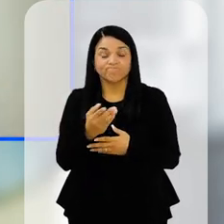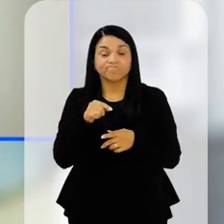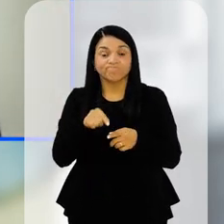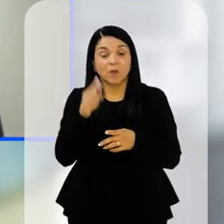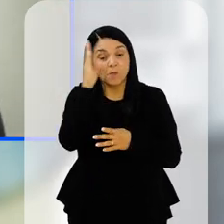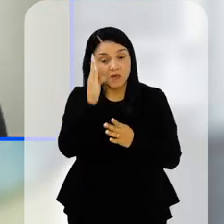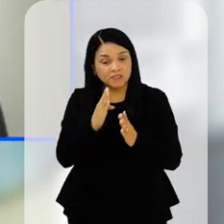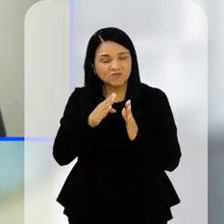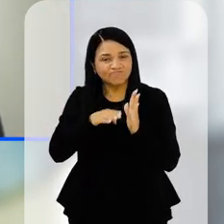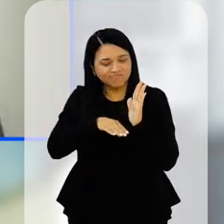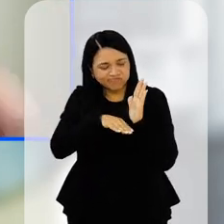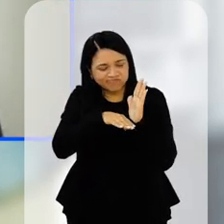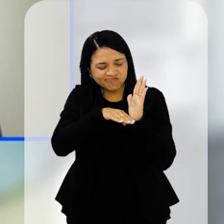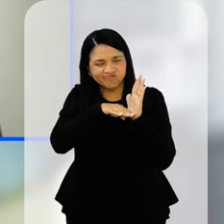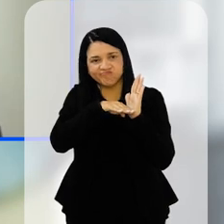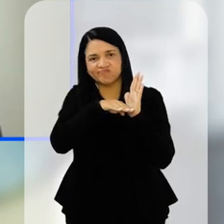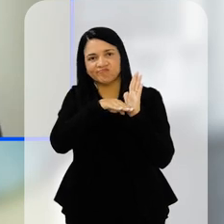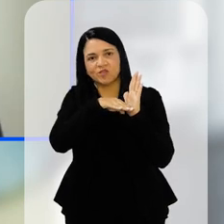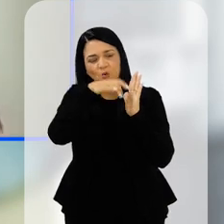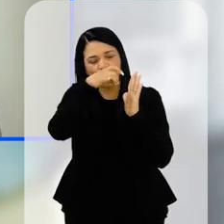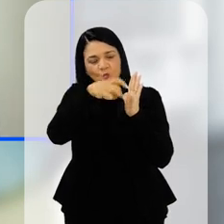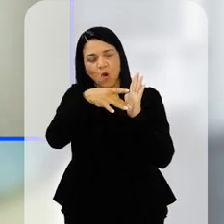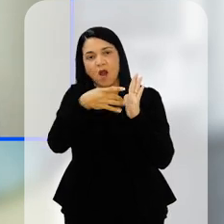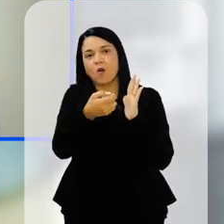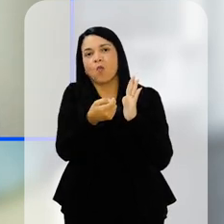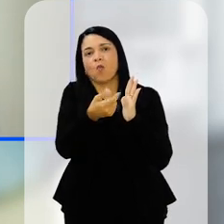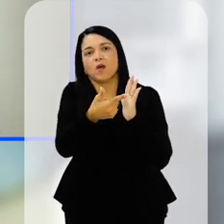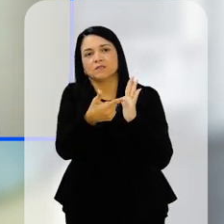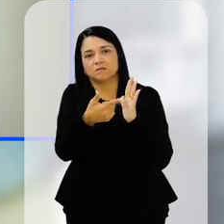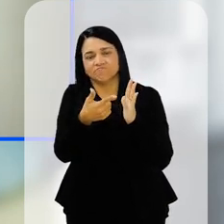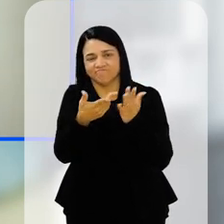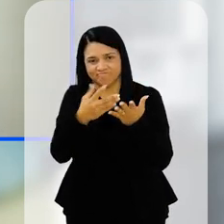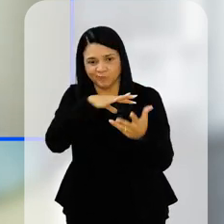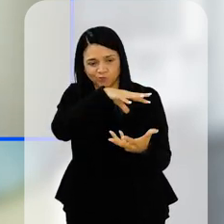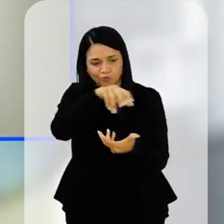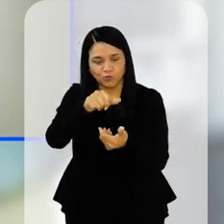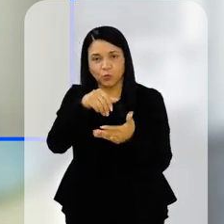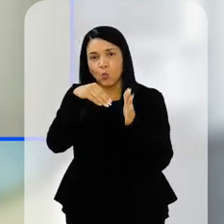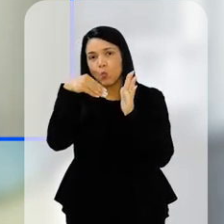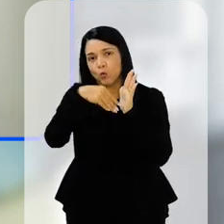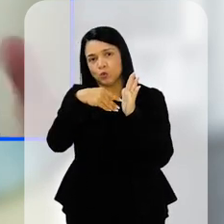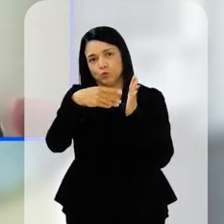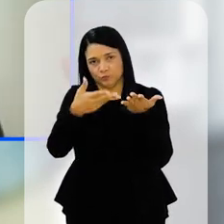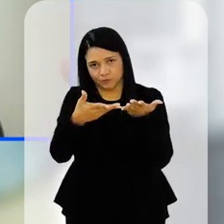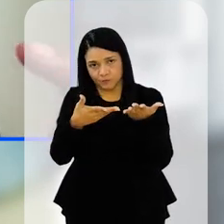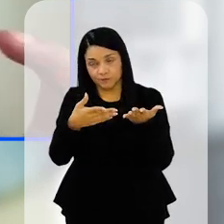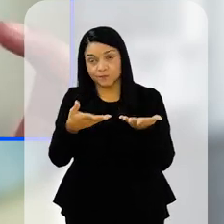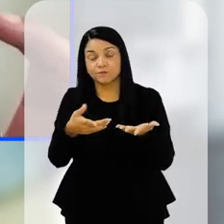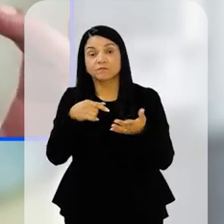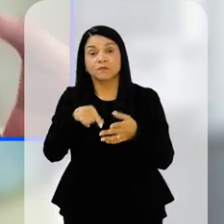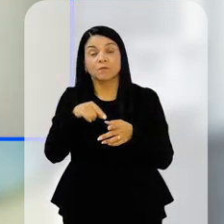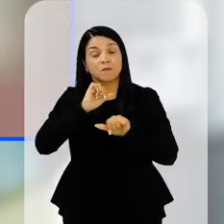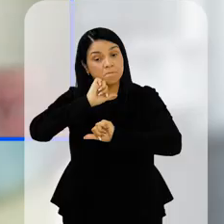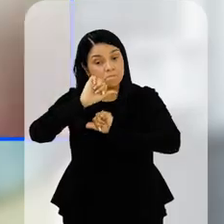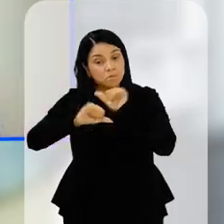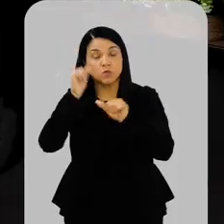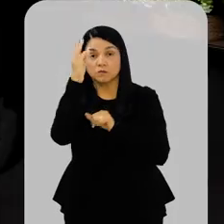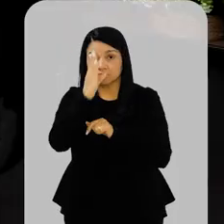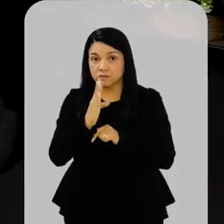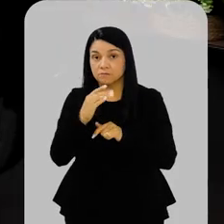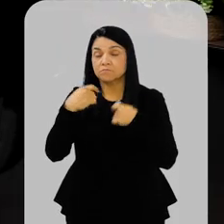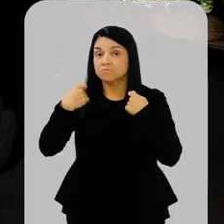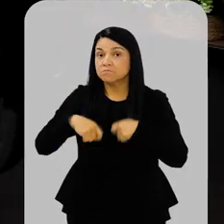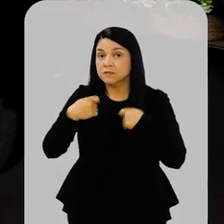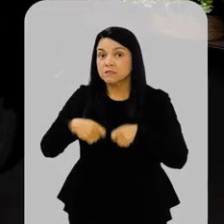Brasil sendo um país muito mal colocado no ranking global de educação. Para a gente fazer uma revolução educacional no Brasil, a gente precisa de várias